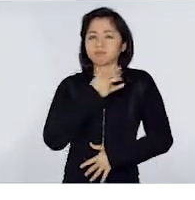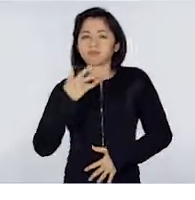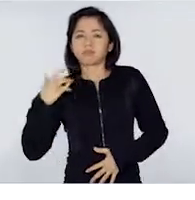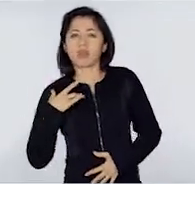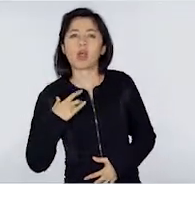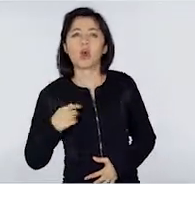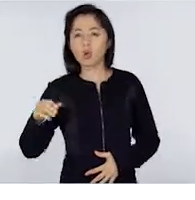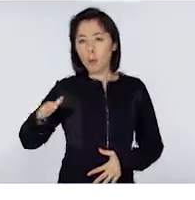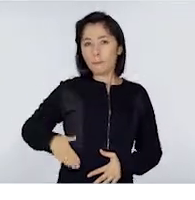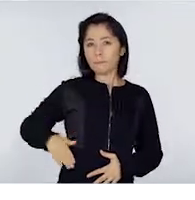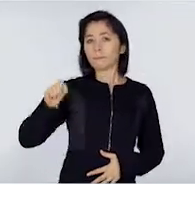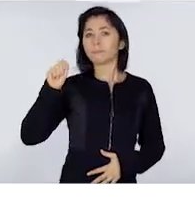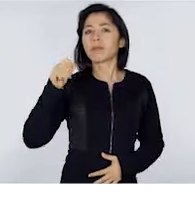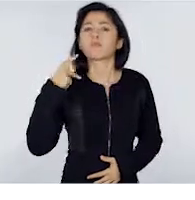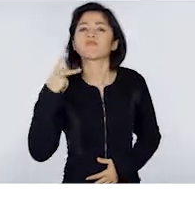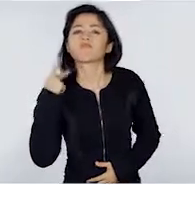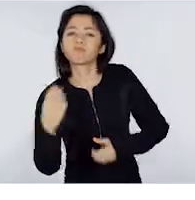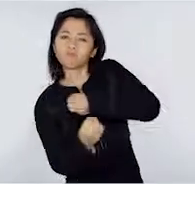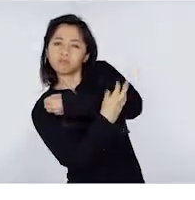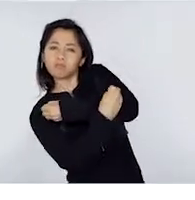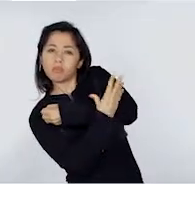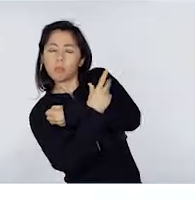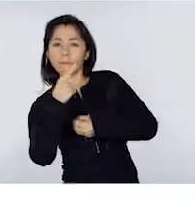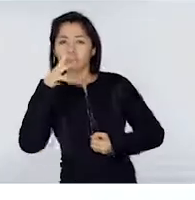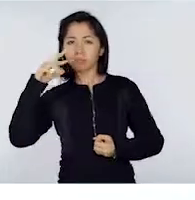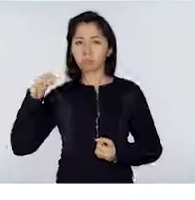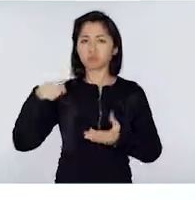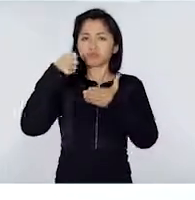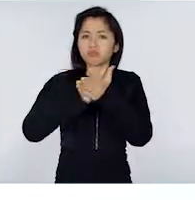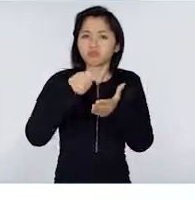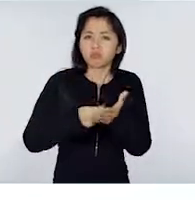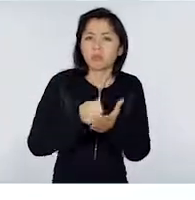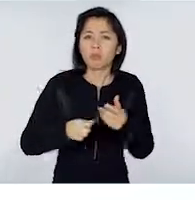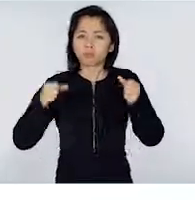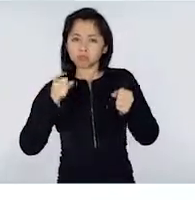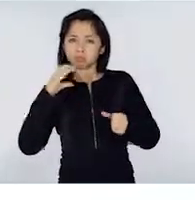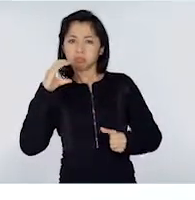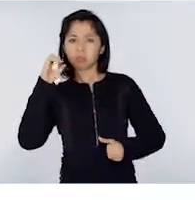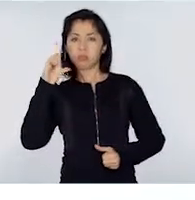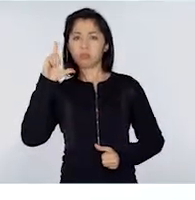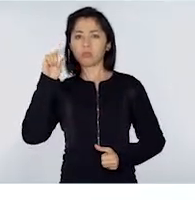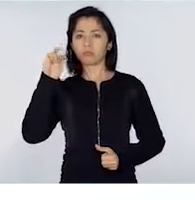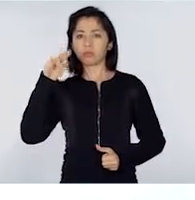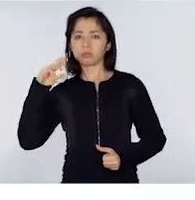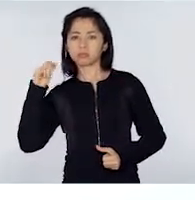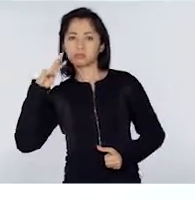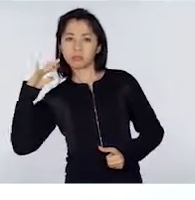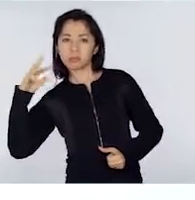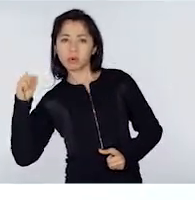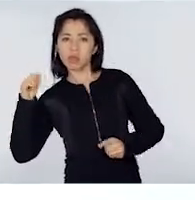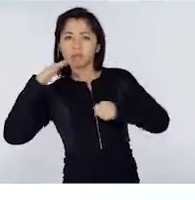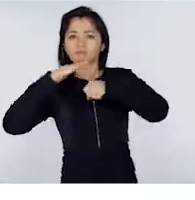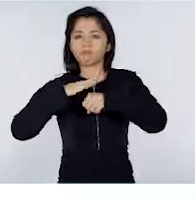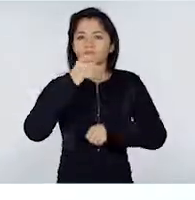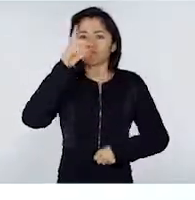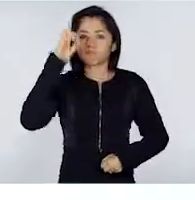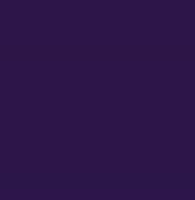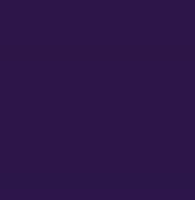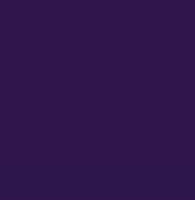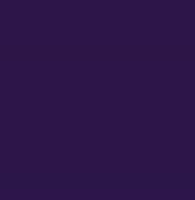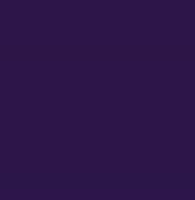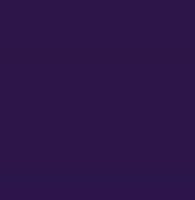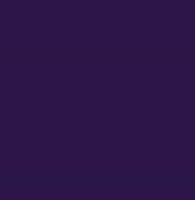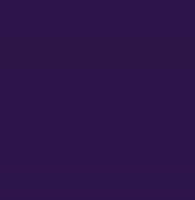assistência, é o dinheiro que sobra no bolso dos políticos corruptos. O PSOL luta contra os privilégios do colarinho branco e por mais direitos para o povo.